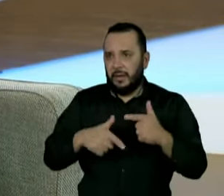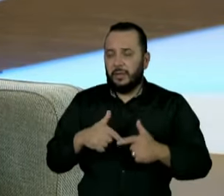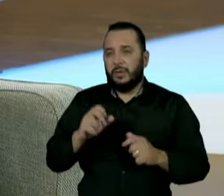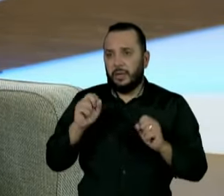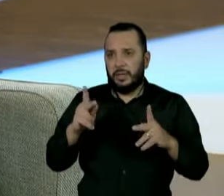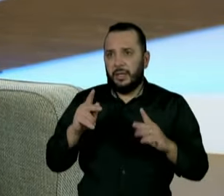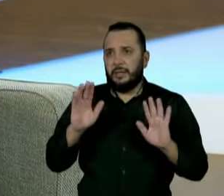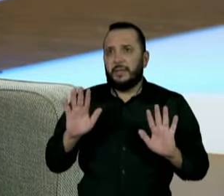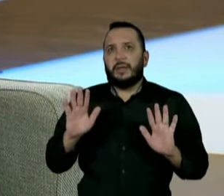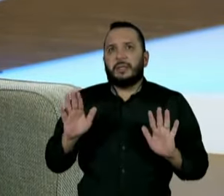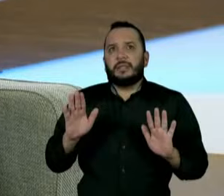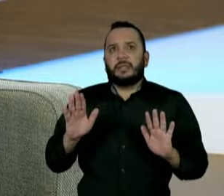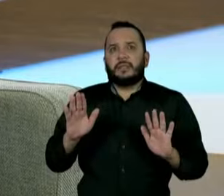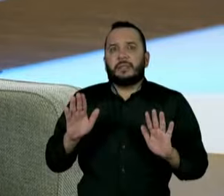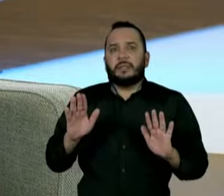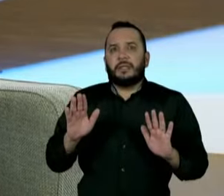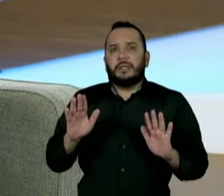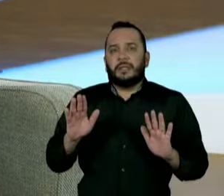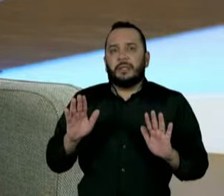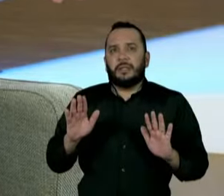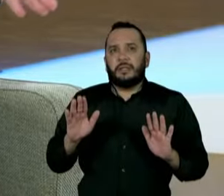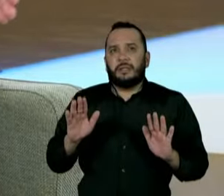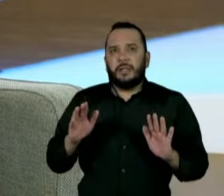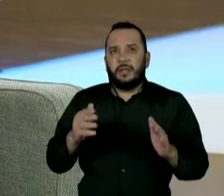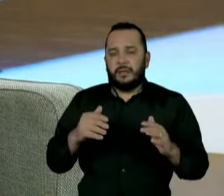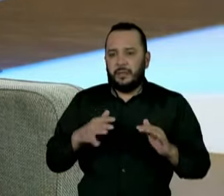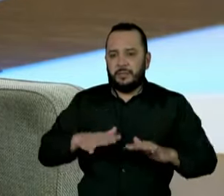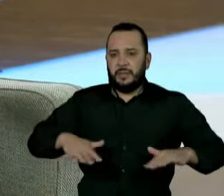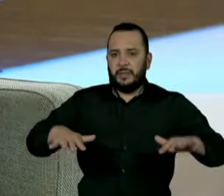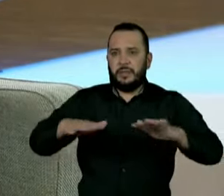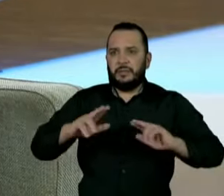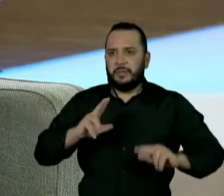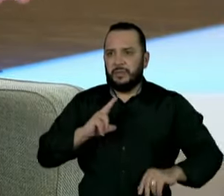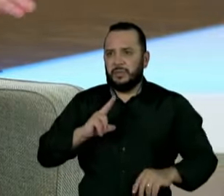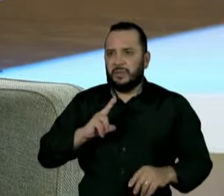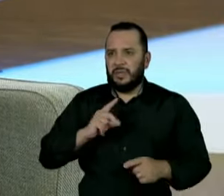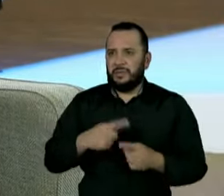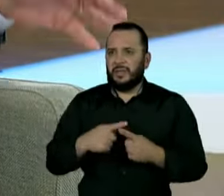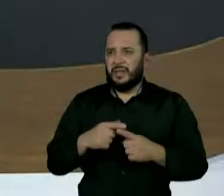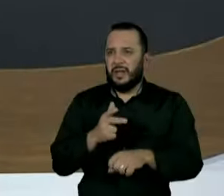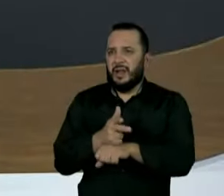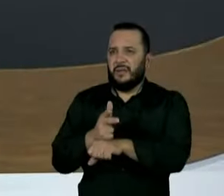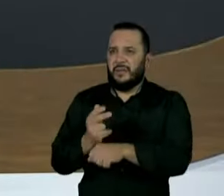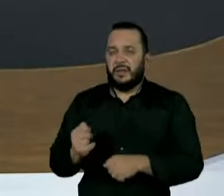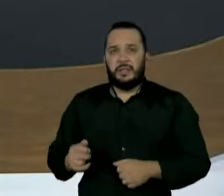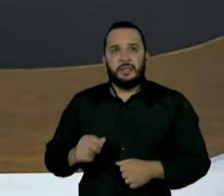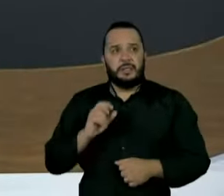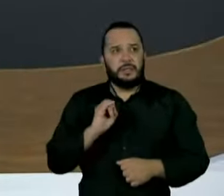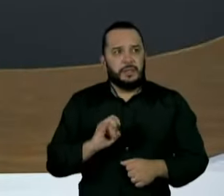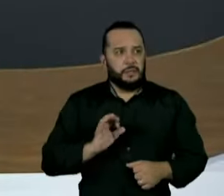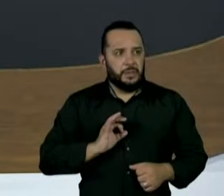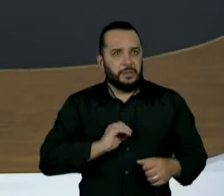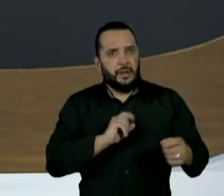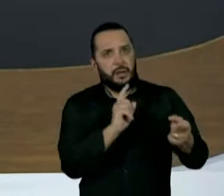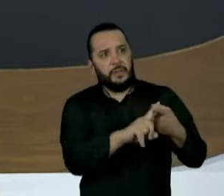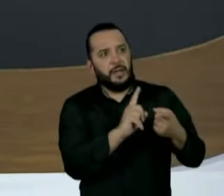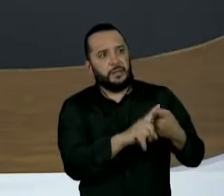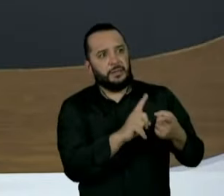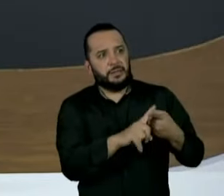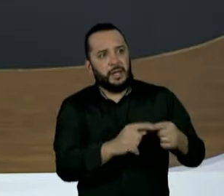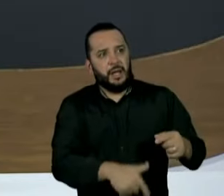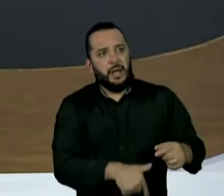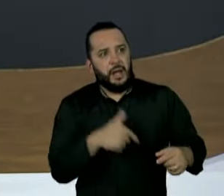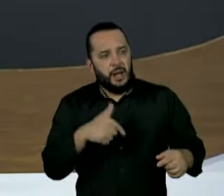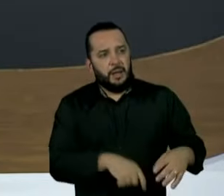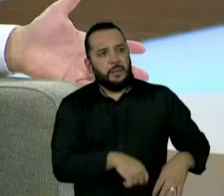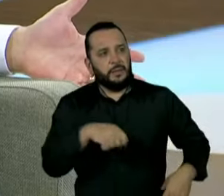estiver no seu ambiente pessoal ali, não tem porquê gravar 12 E policial ameaçar uma pessoa sem puxar a arma, sem